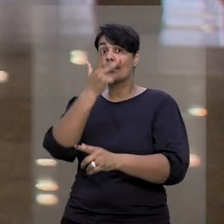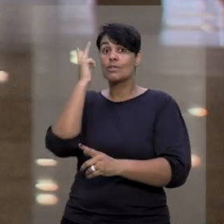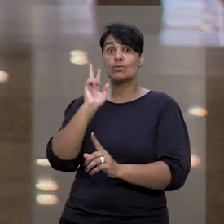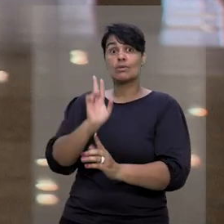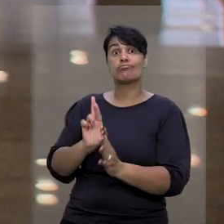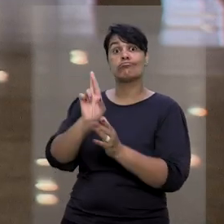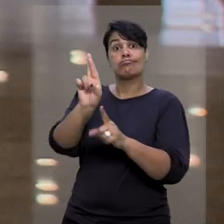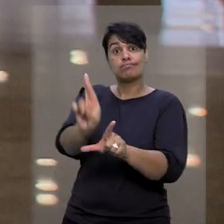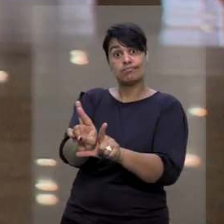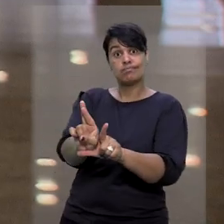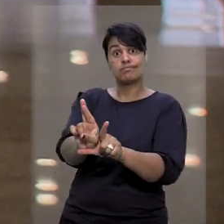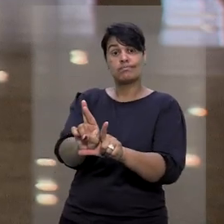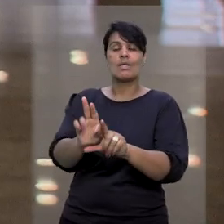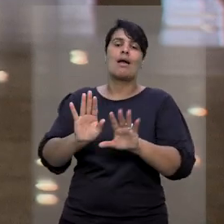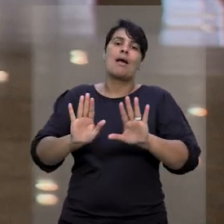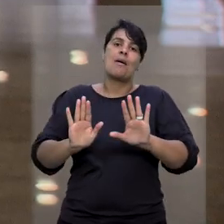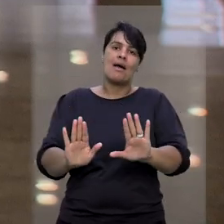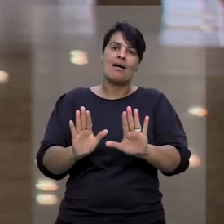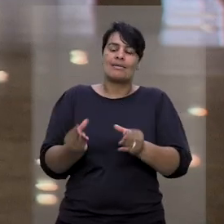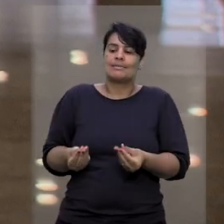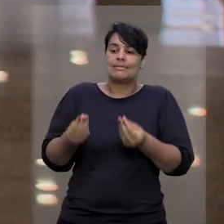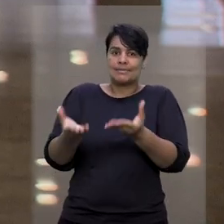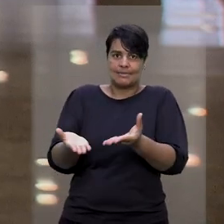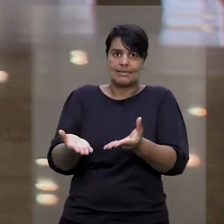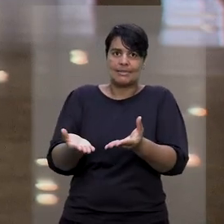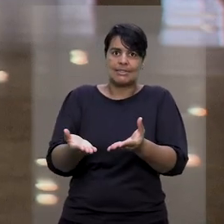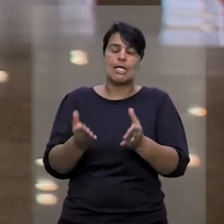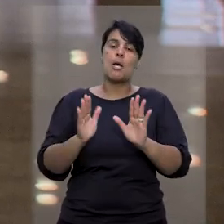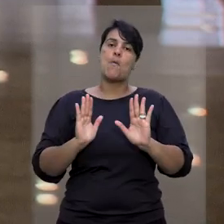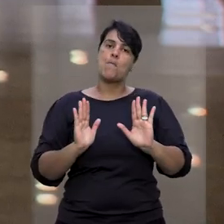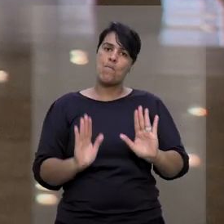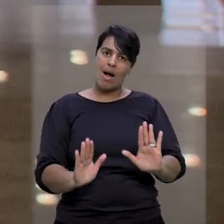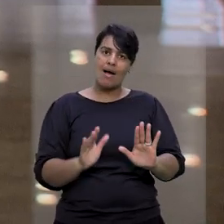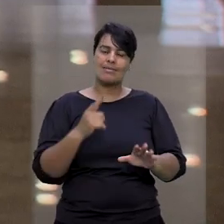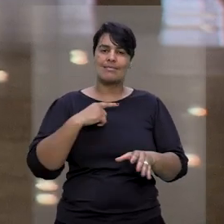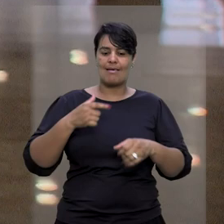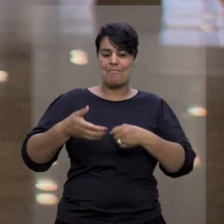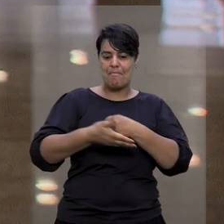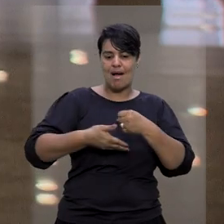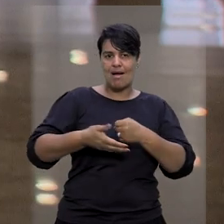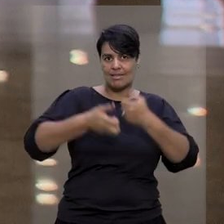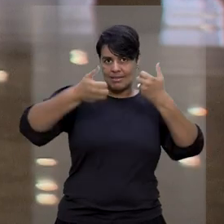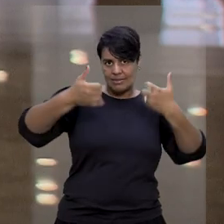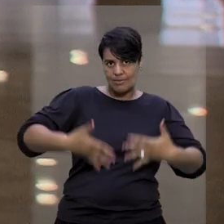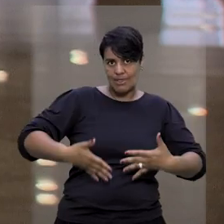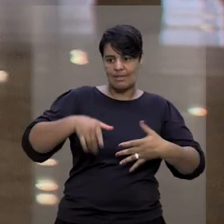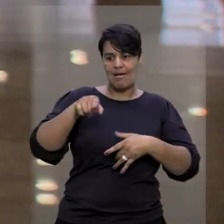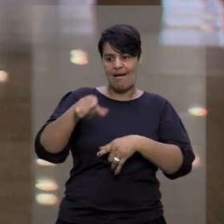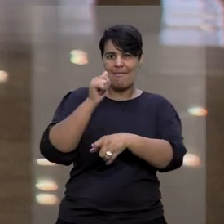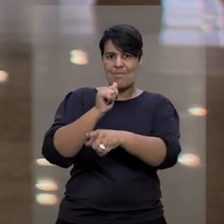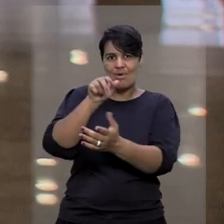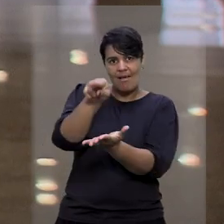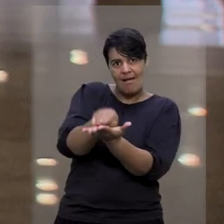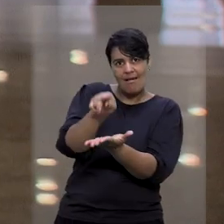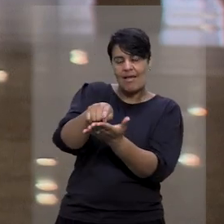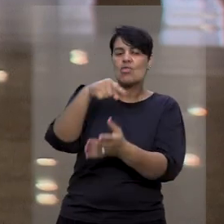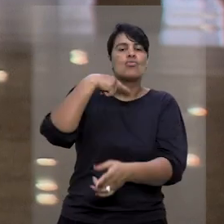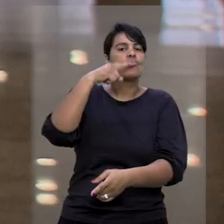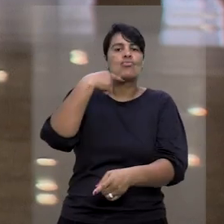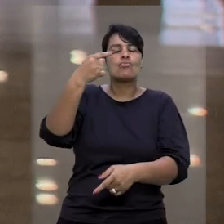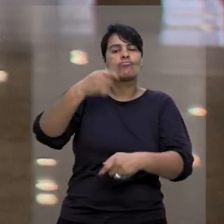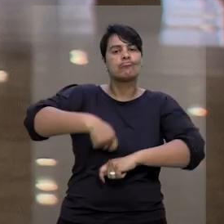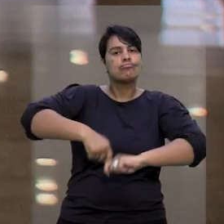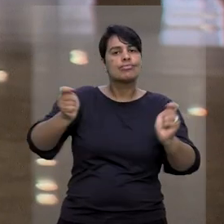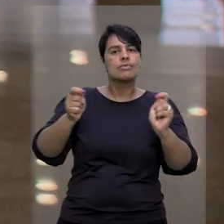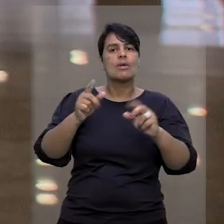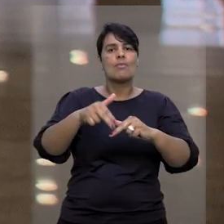confiança como curadora ou a atribuição dessa função a algum deles, sob o fundamento de que ela seria civilmente incapaz por ter